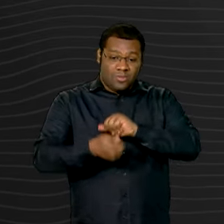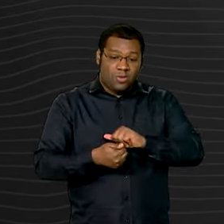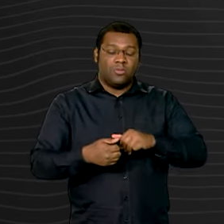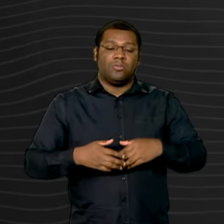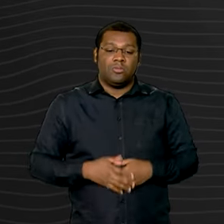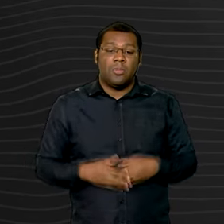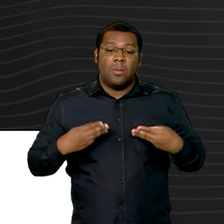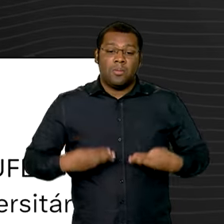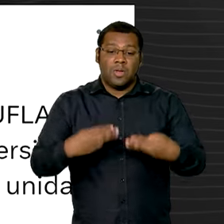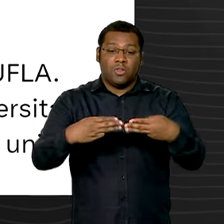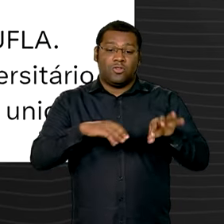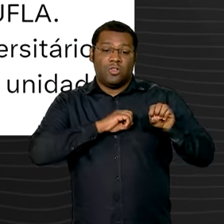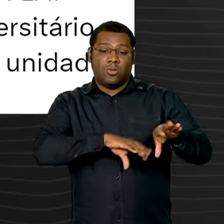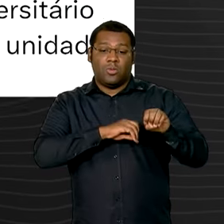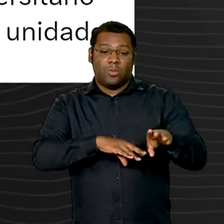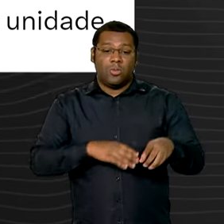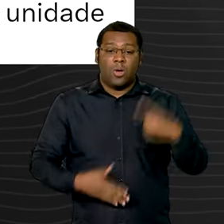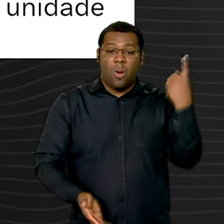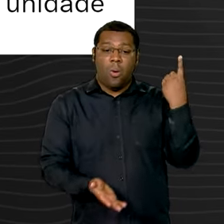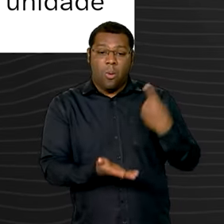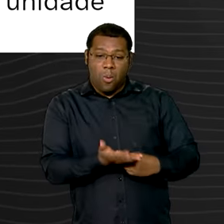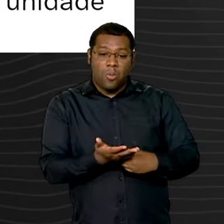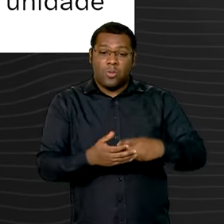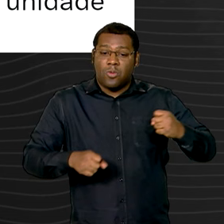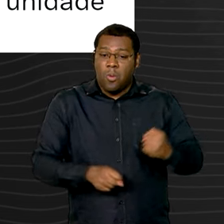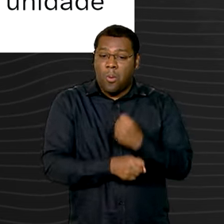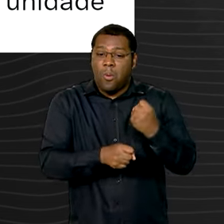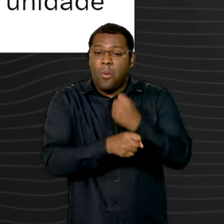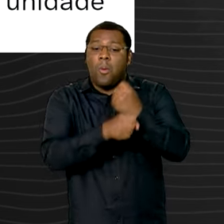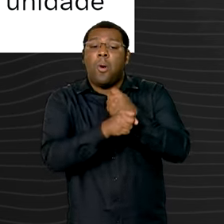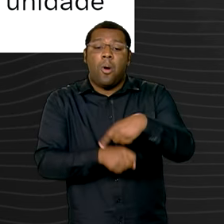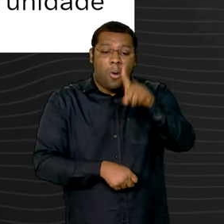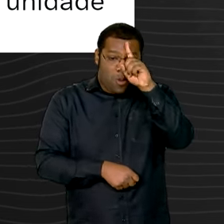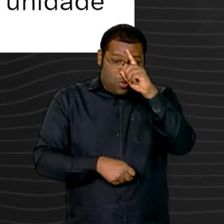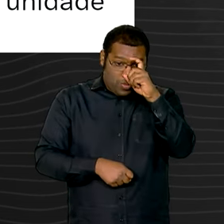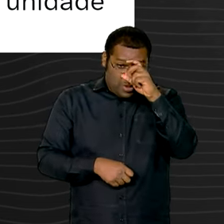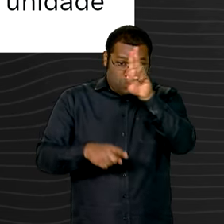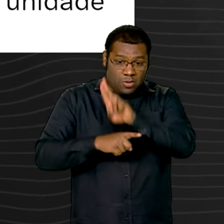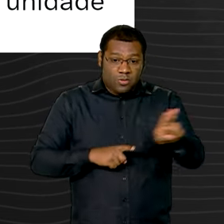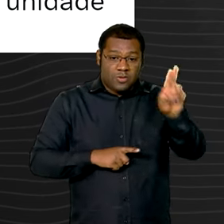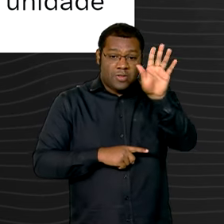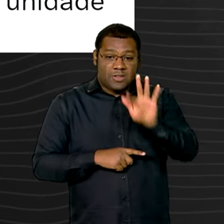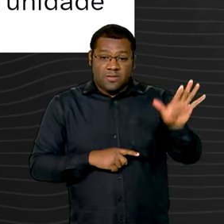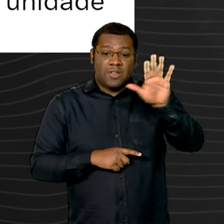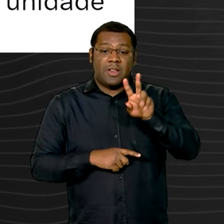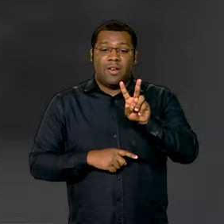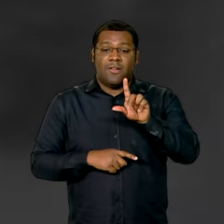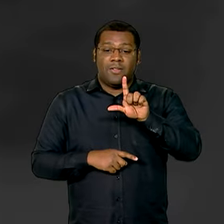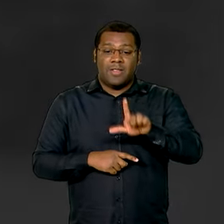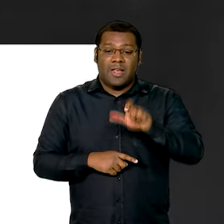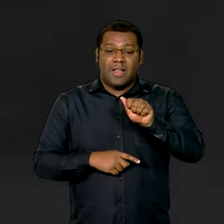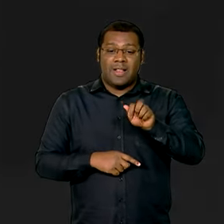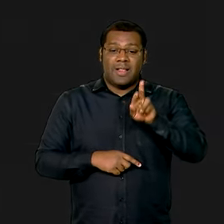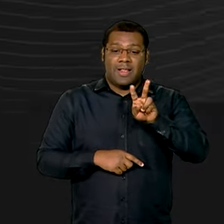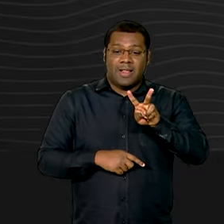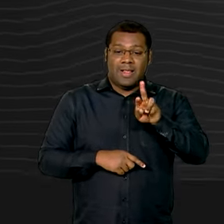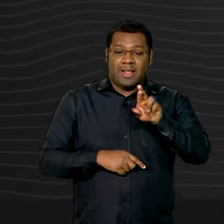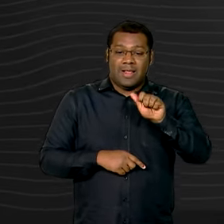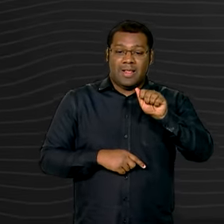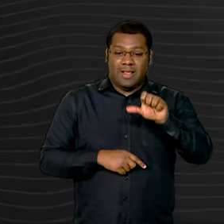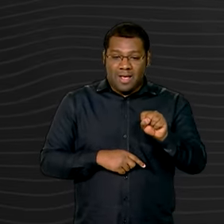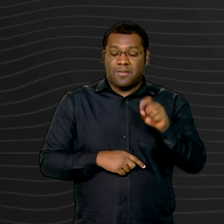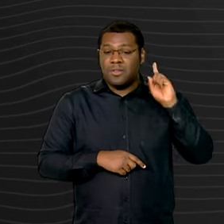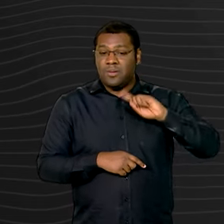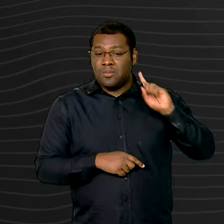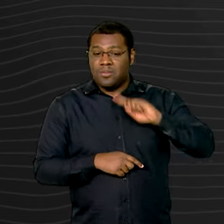assinou um acordo para a construção do hospital da Universidade Federal de Lavras, em Minas Gerais. A